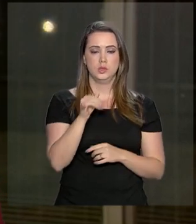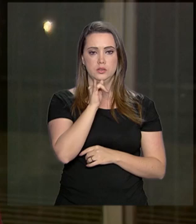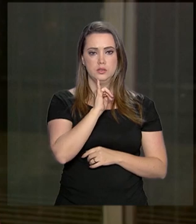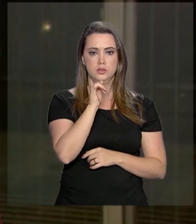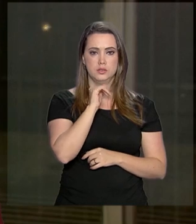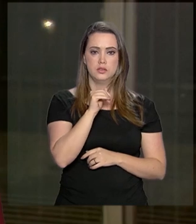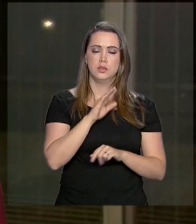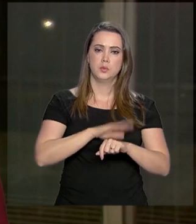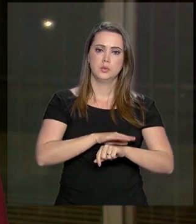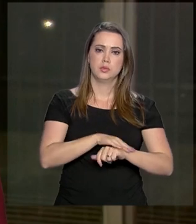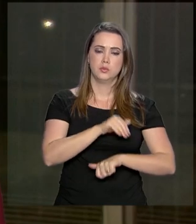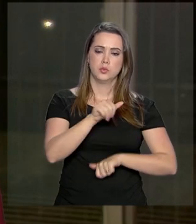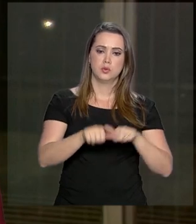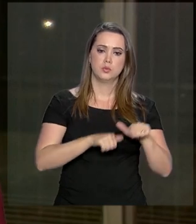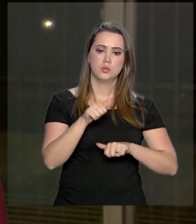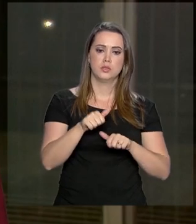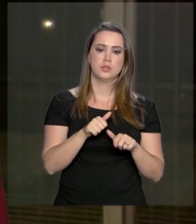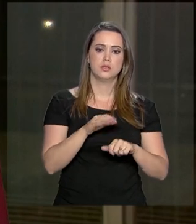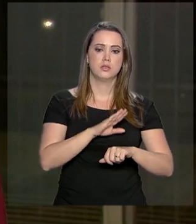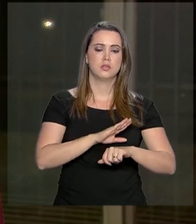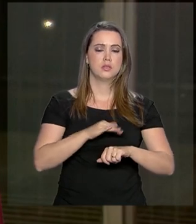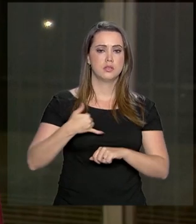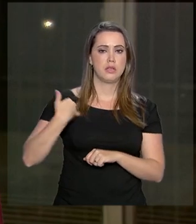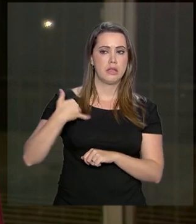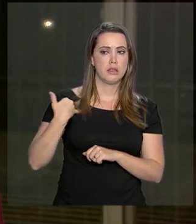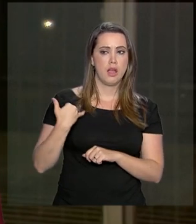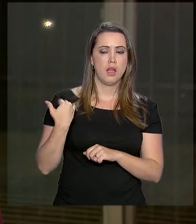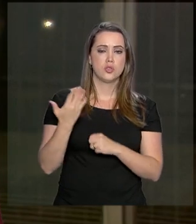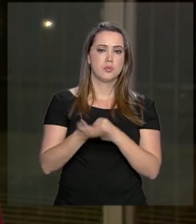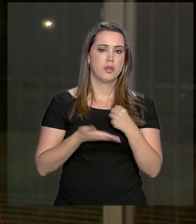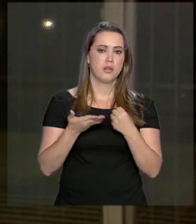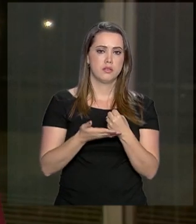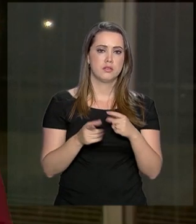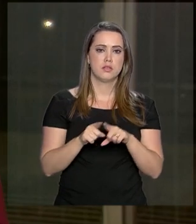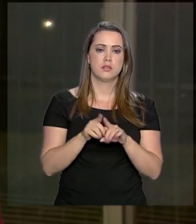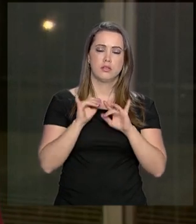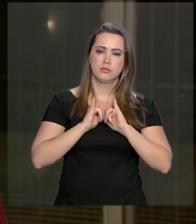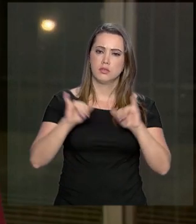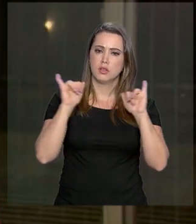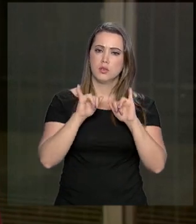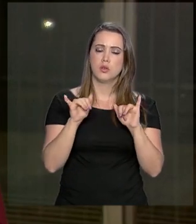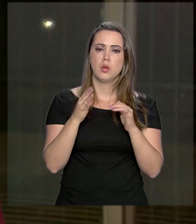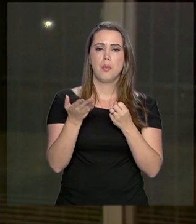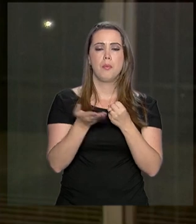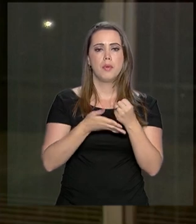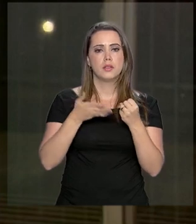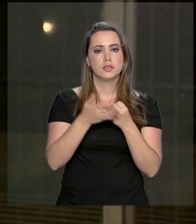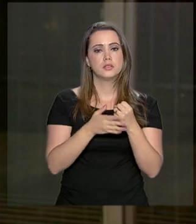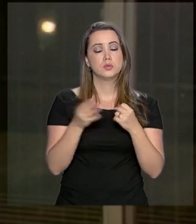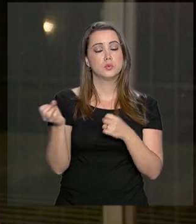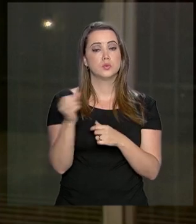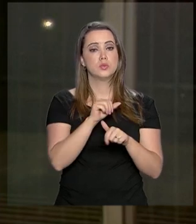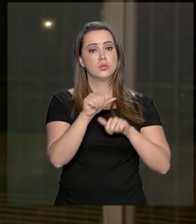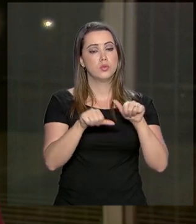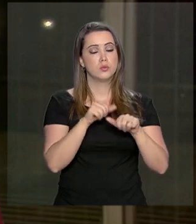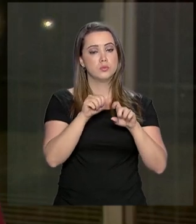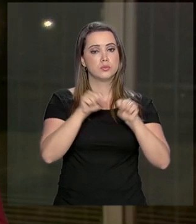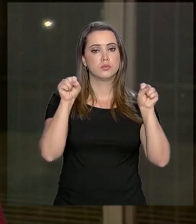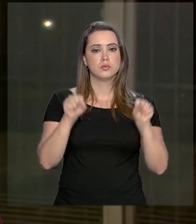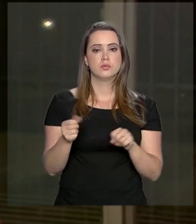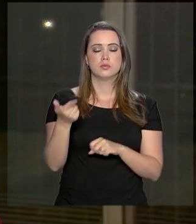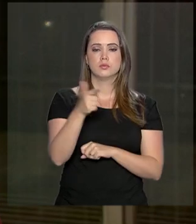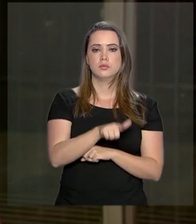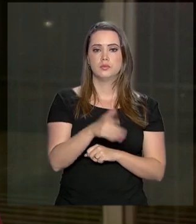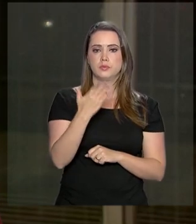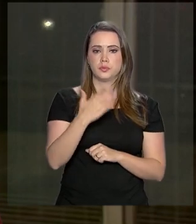o tempo de transição, as idades mínimas para a aposentadoria e lançar aí as bases para o novo regime. Alessandra, eu